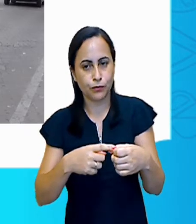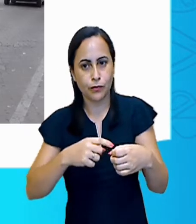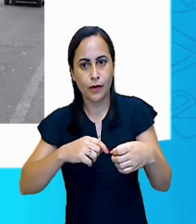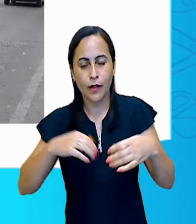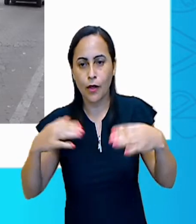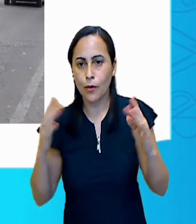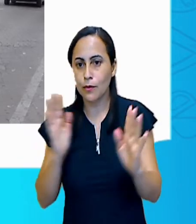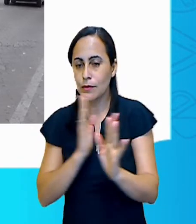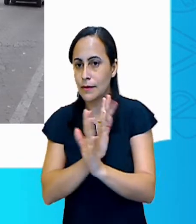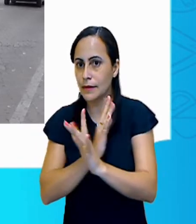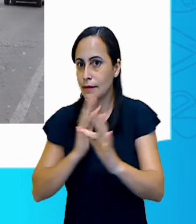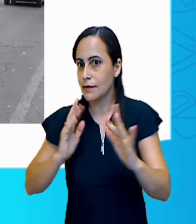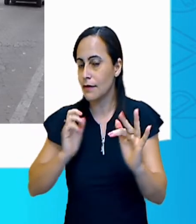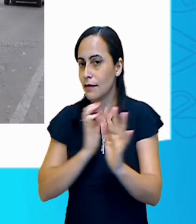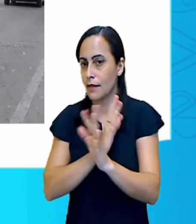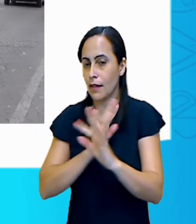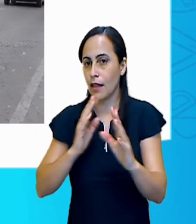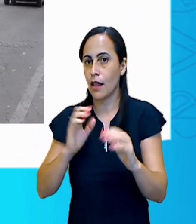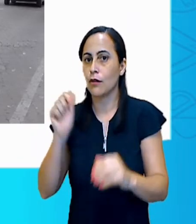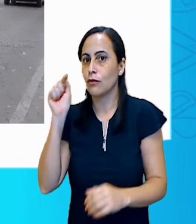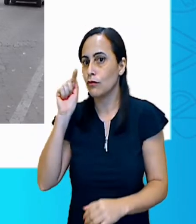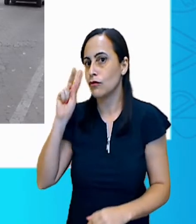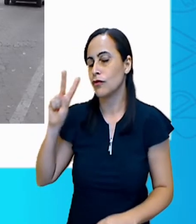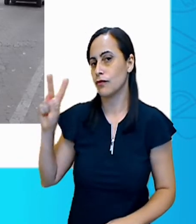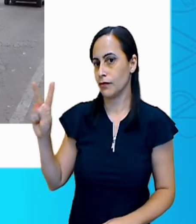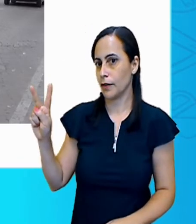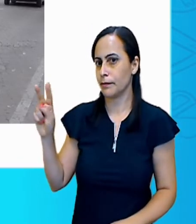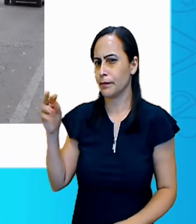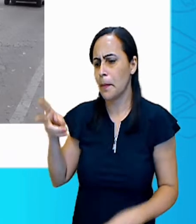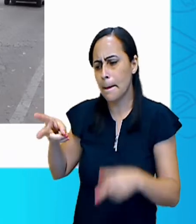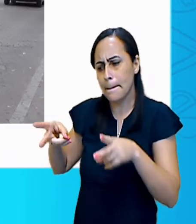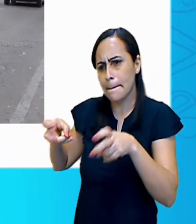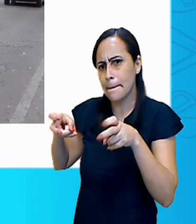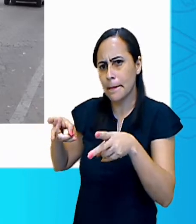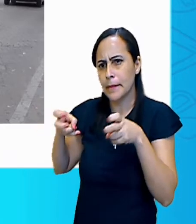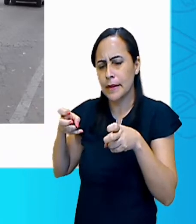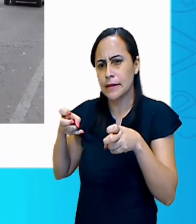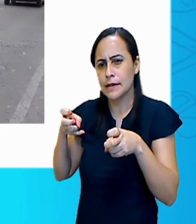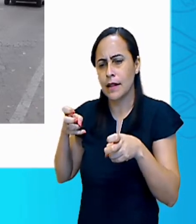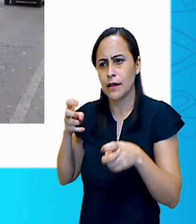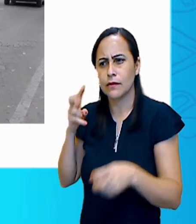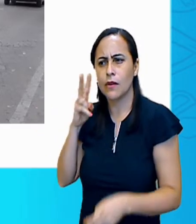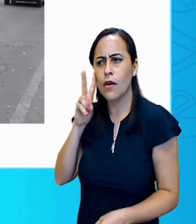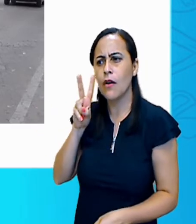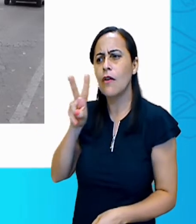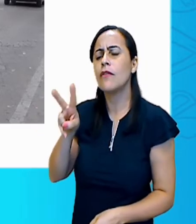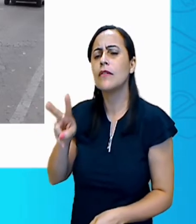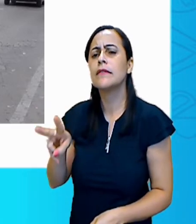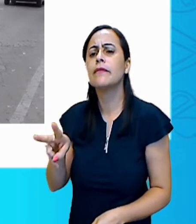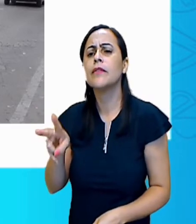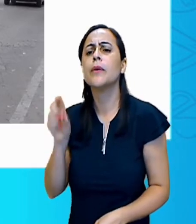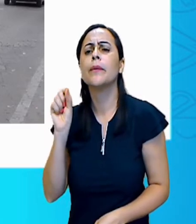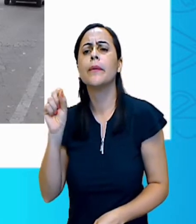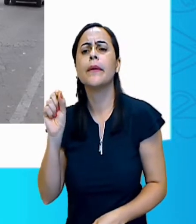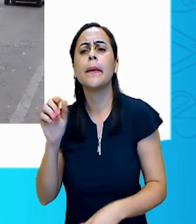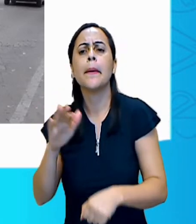Valadares. Observem, crianças. Vocês estão vendo mais lojas ou casas?